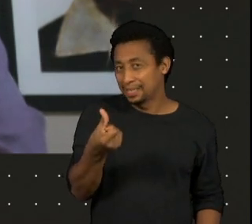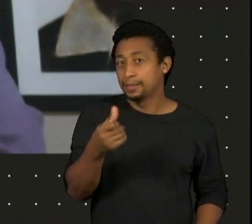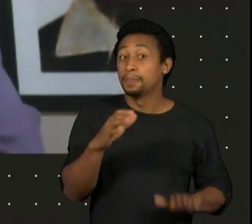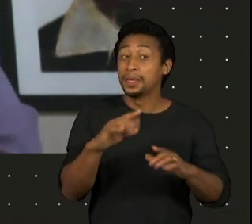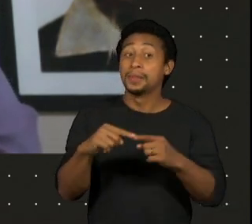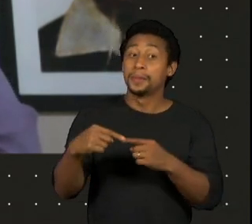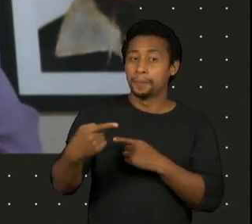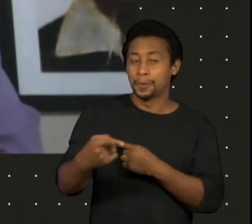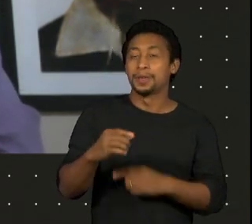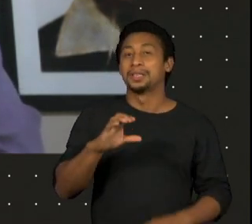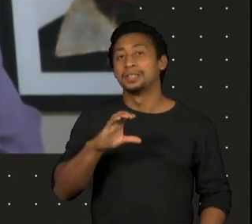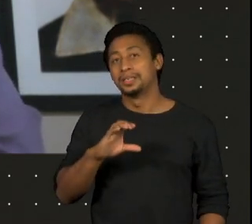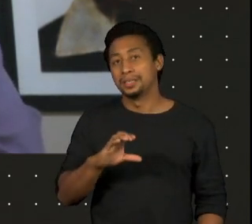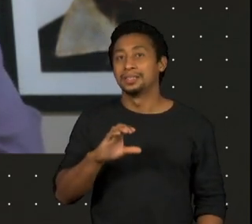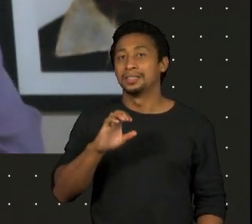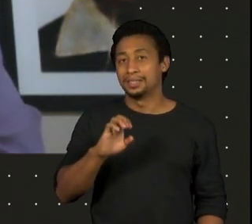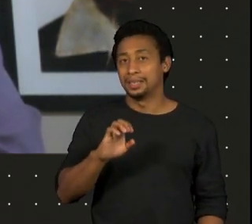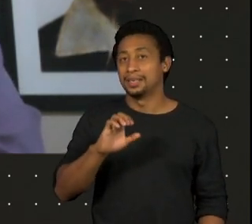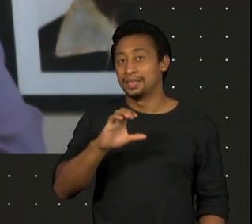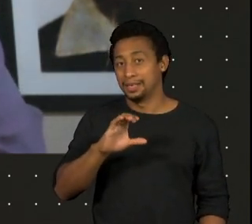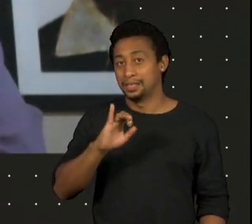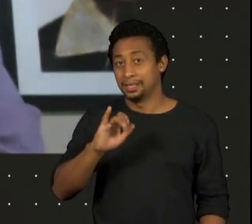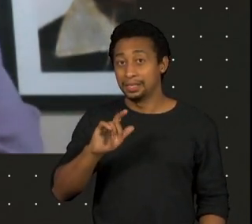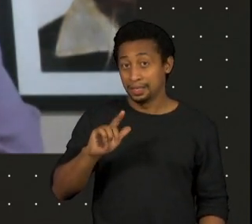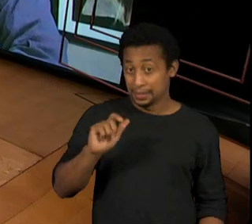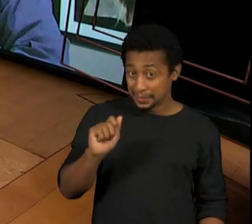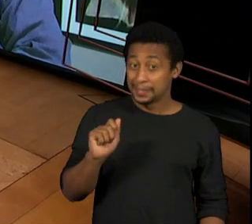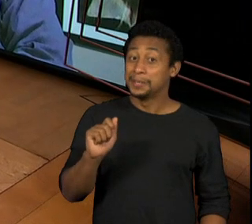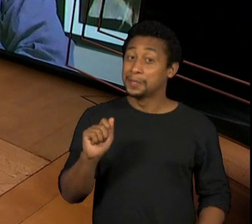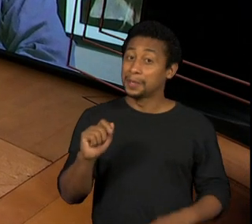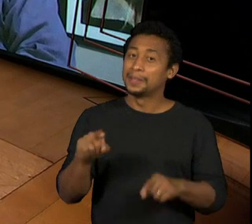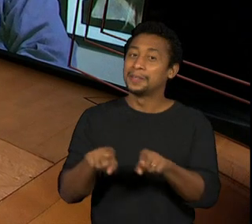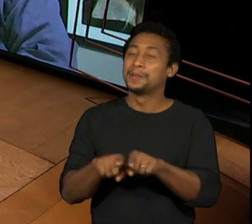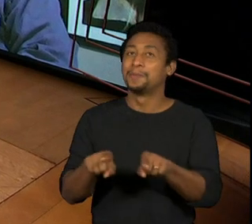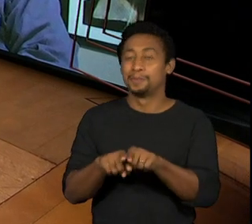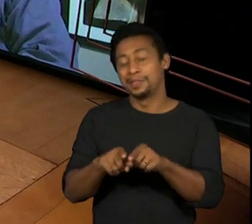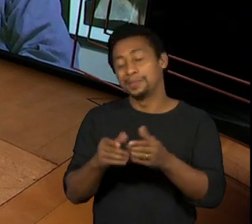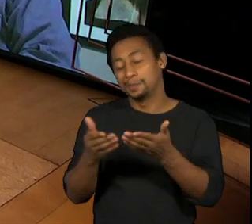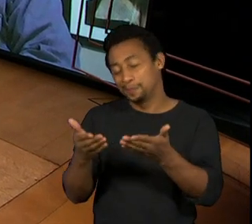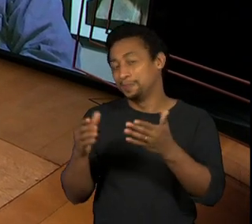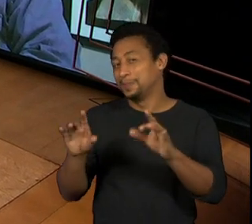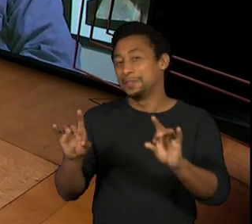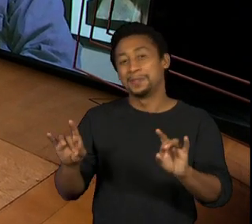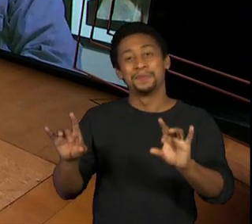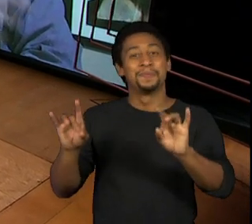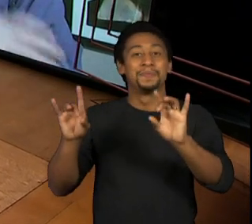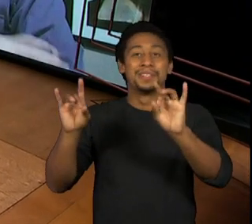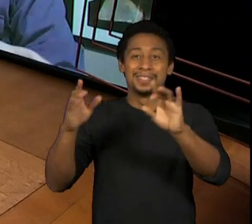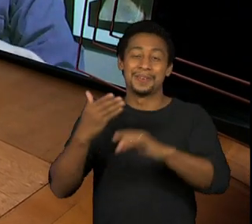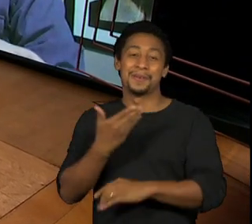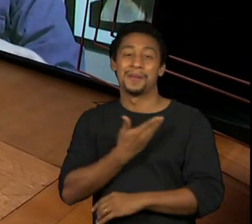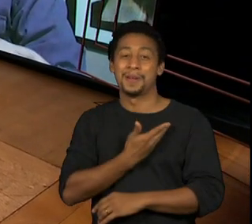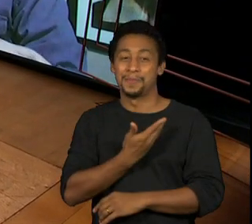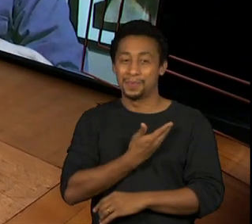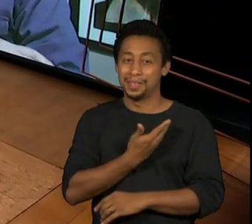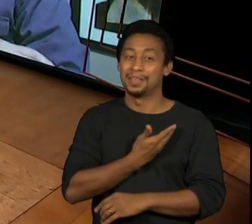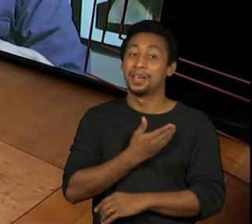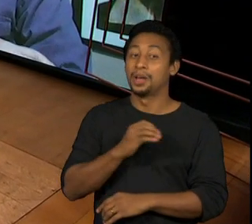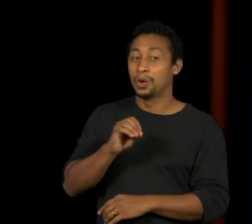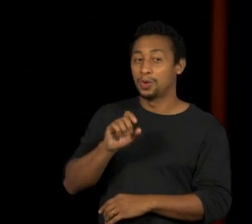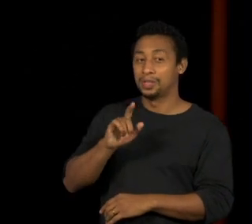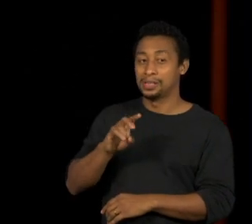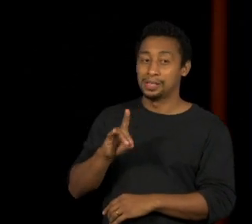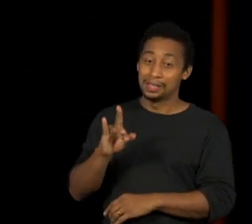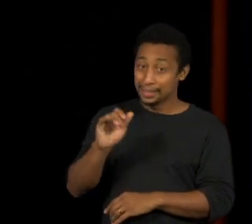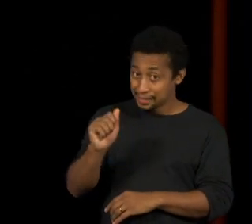a grande, saudosa, tristemente desaparecida, de um jeito extremamente brutal, que é a Helena Iguariba, que também dava aula para a gente lá.